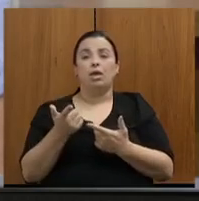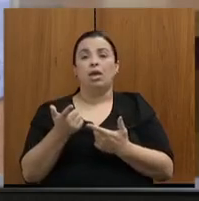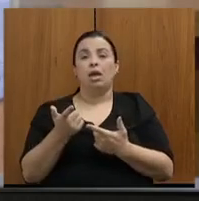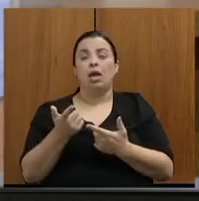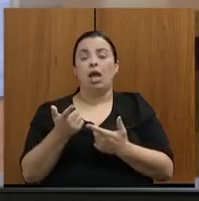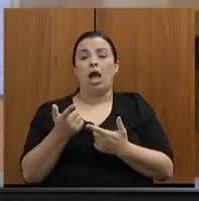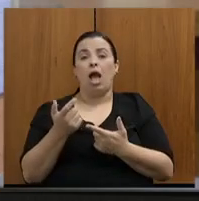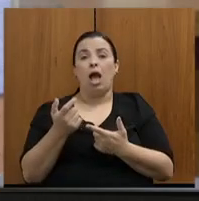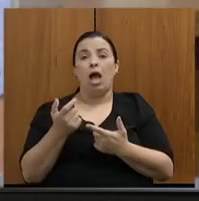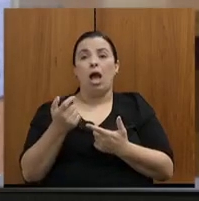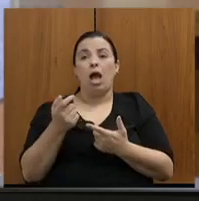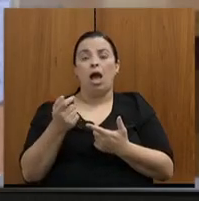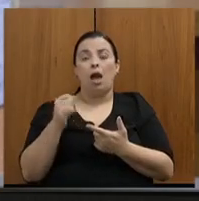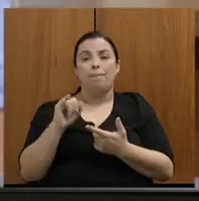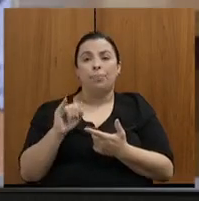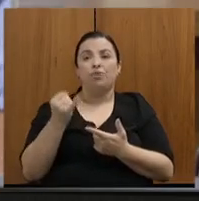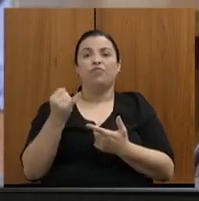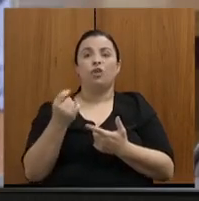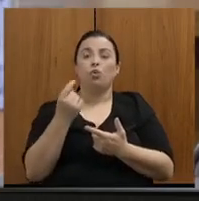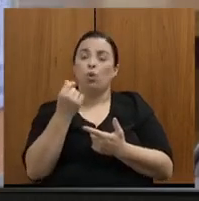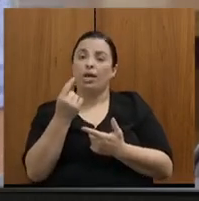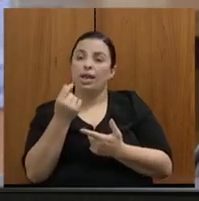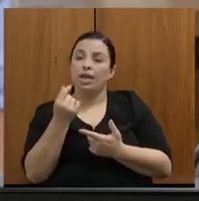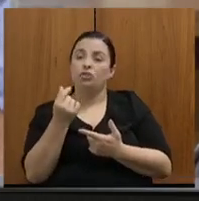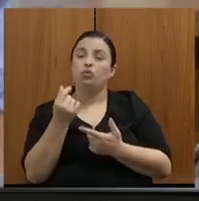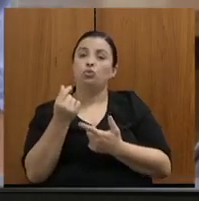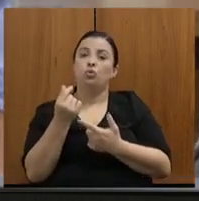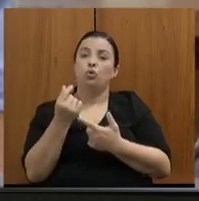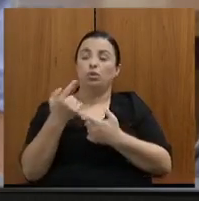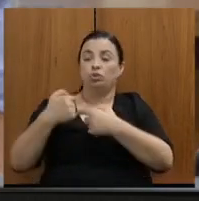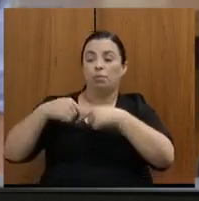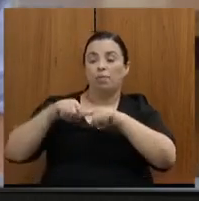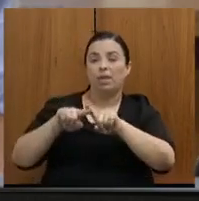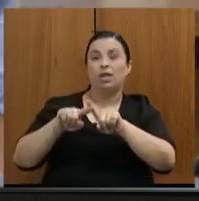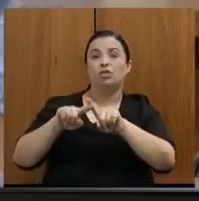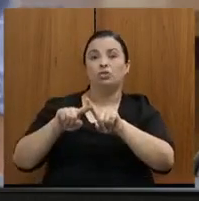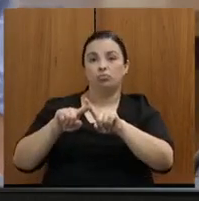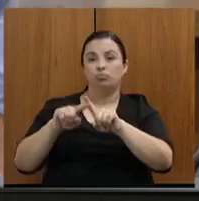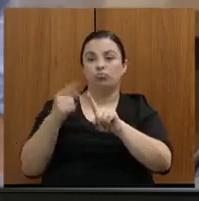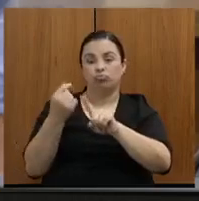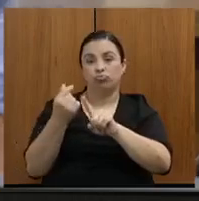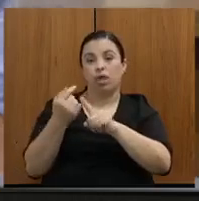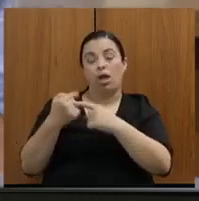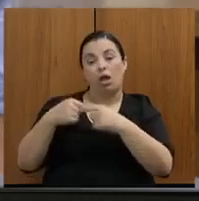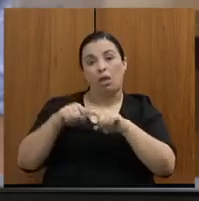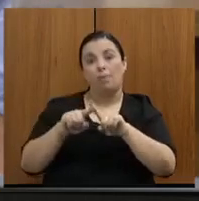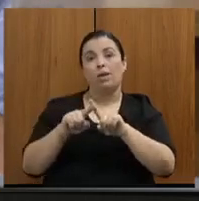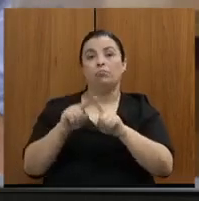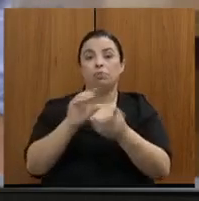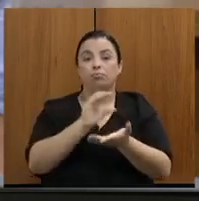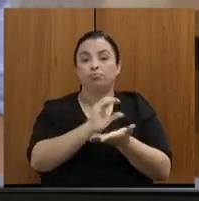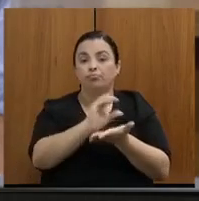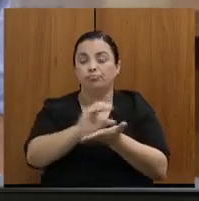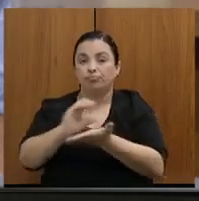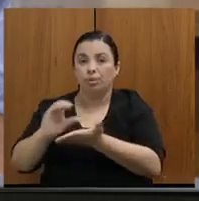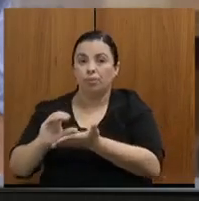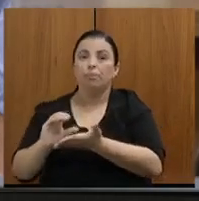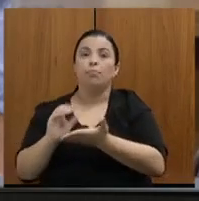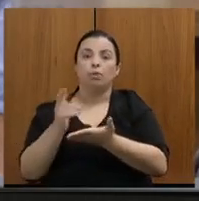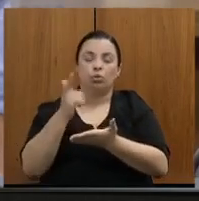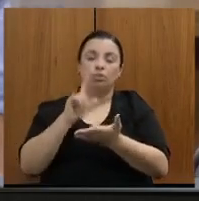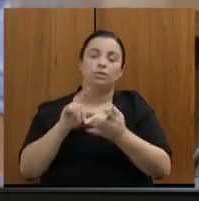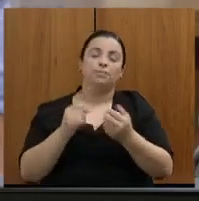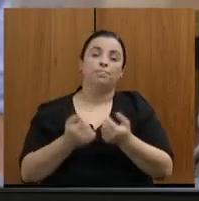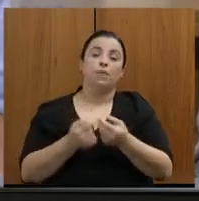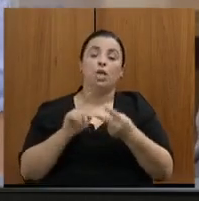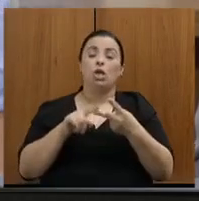e o programa de crédito outorgado, que foi lançado recentemente, e que permite que o acréscimo de ICMS que uma empresa venha a ter, a